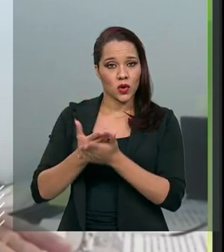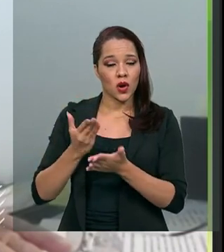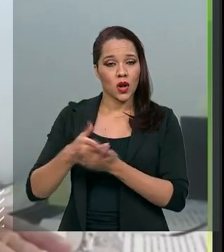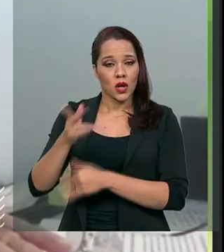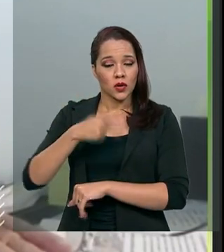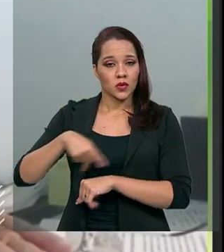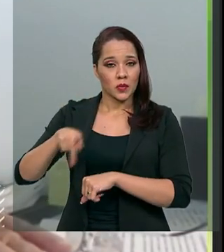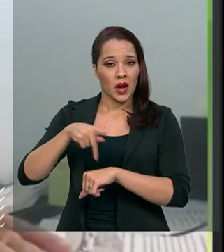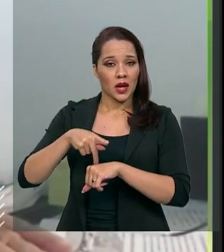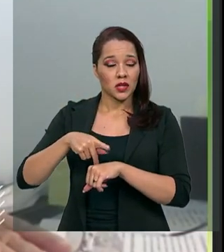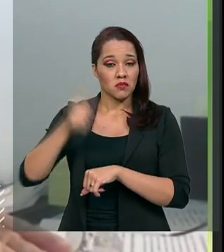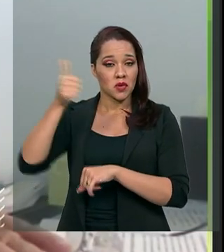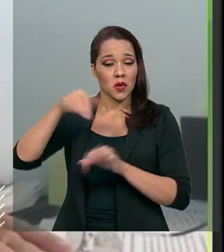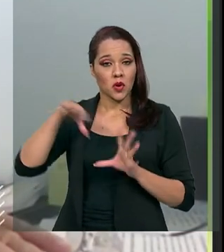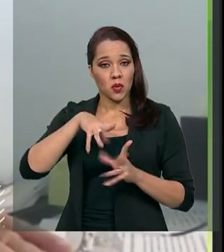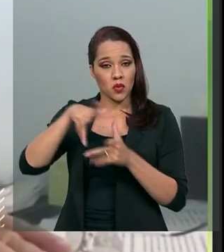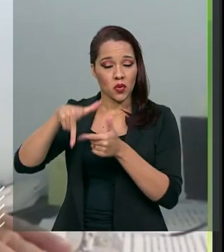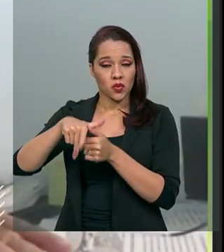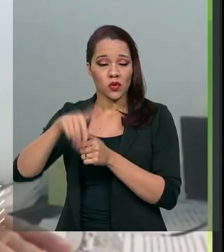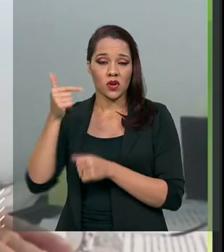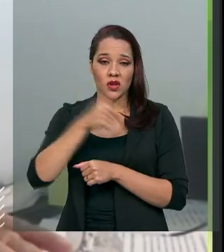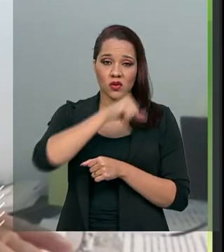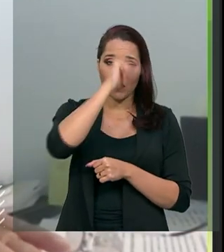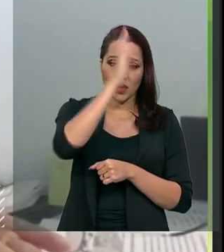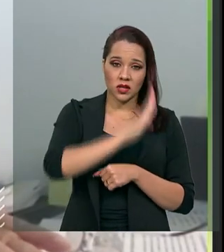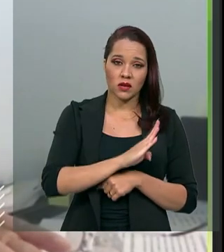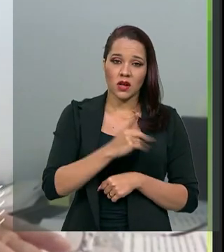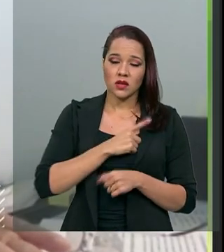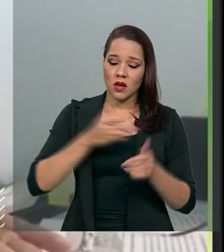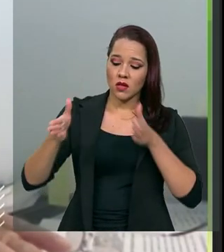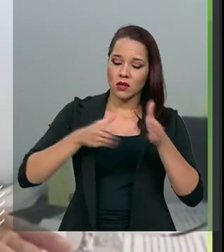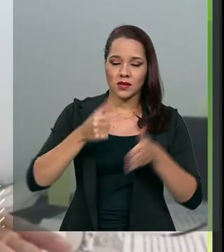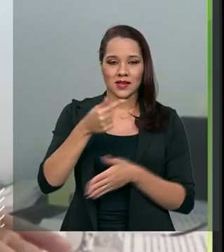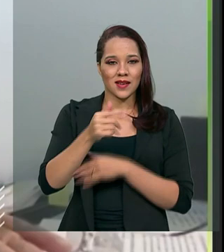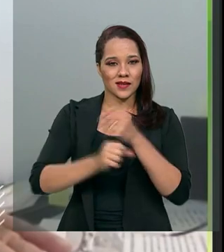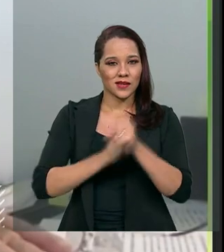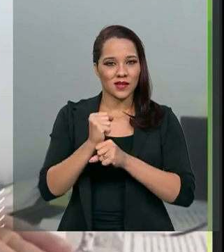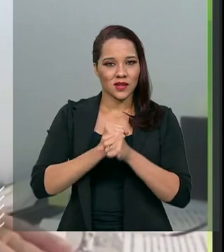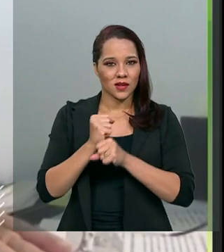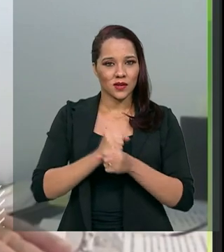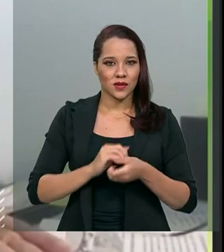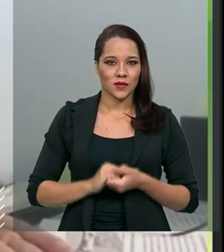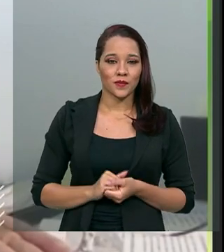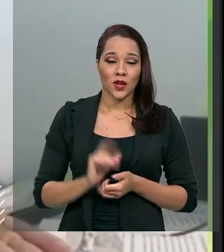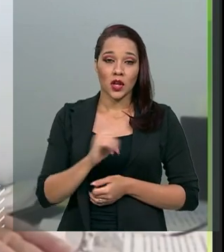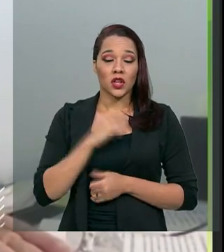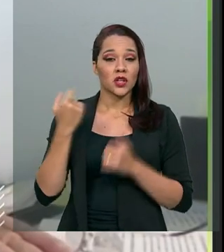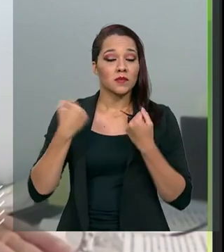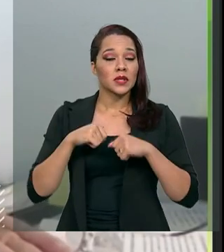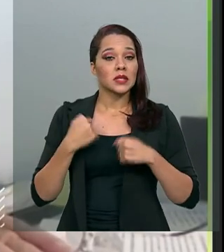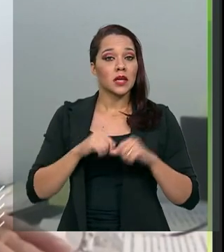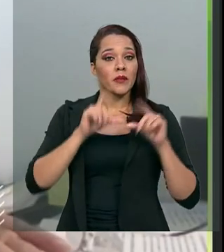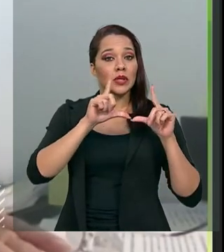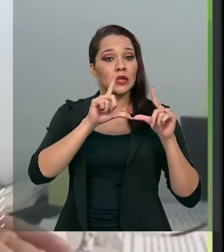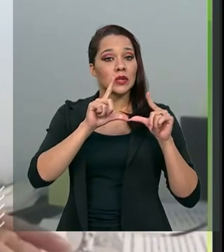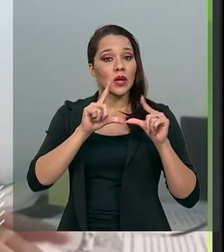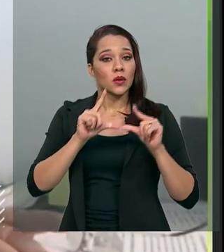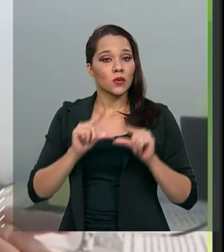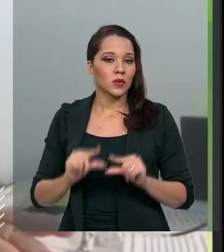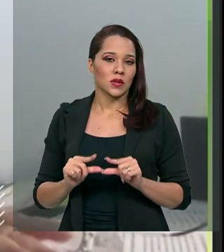primeiro mundo e do Brasil de sete anos. Nós precisamos reduzir isso